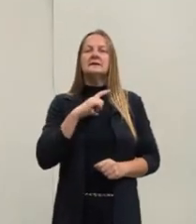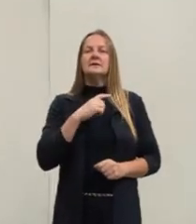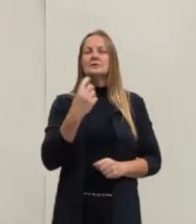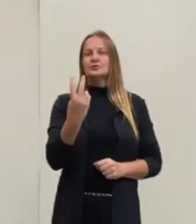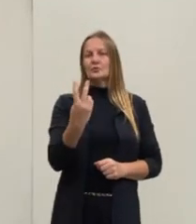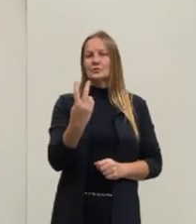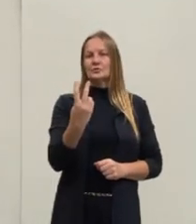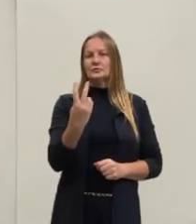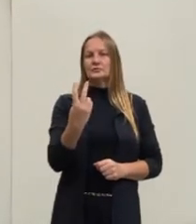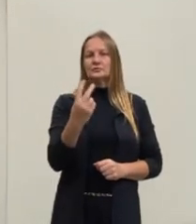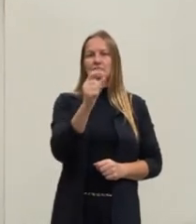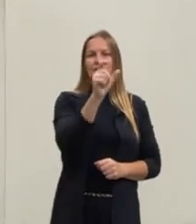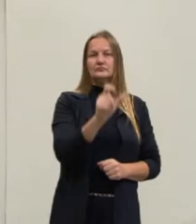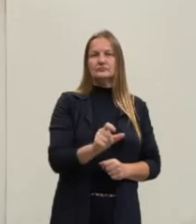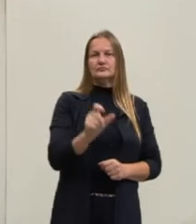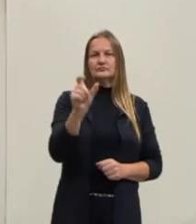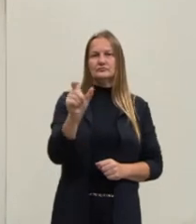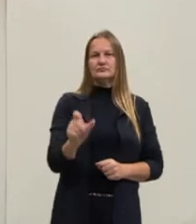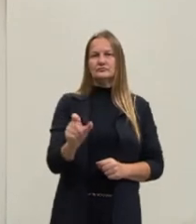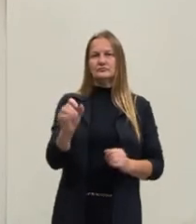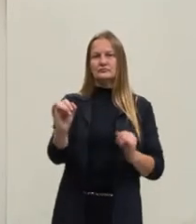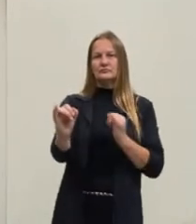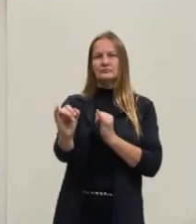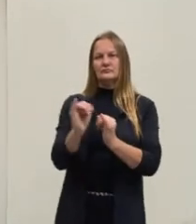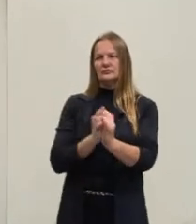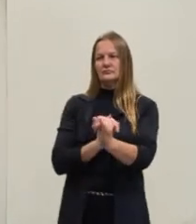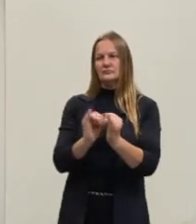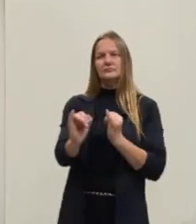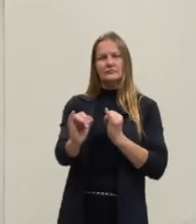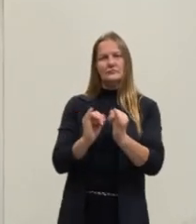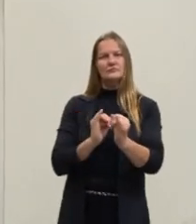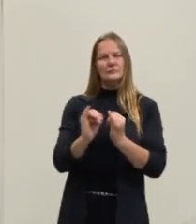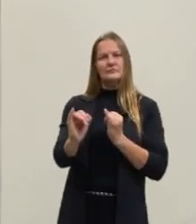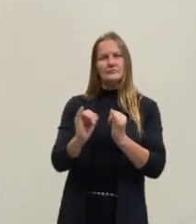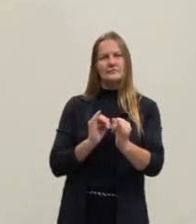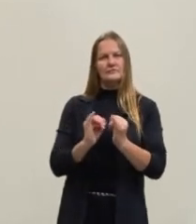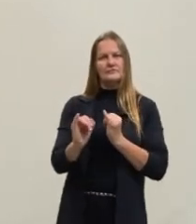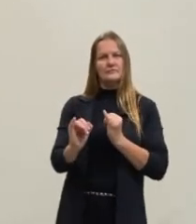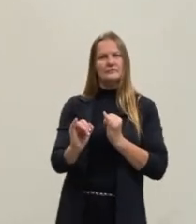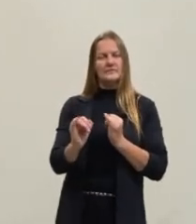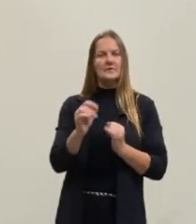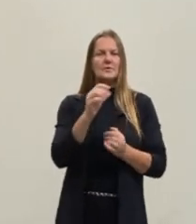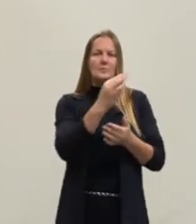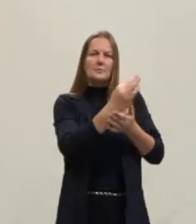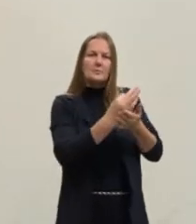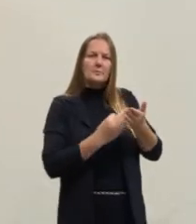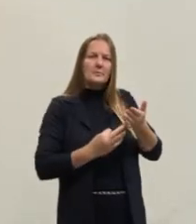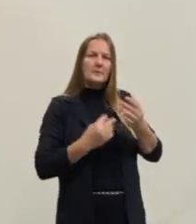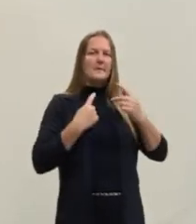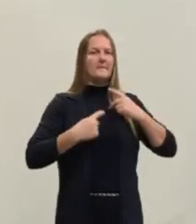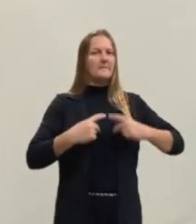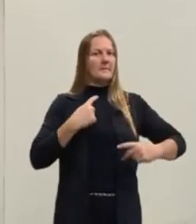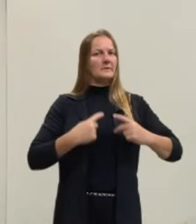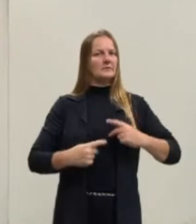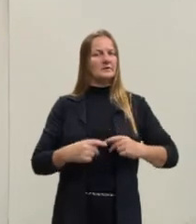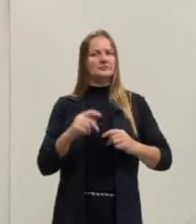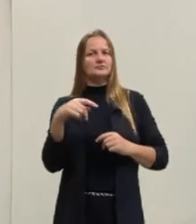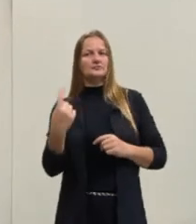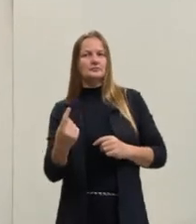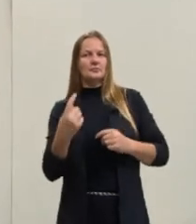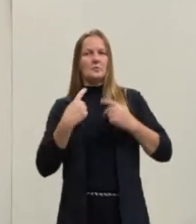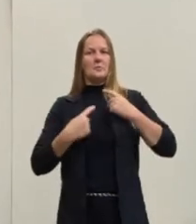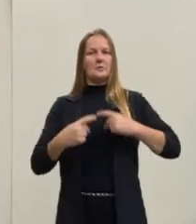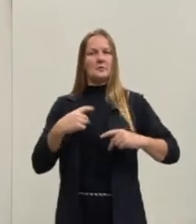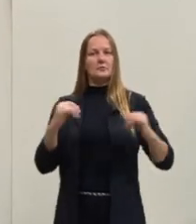interlocutores, que estão conversando, dois personagens, por exemplo, num texto, então nós